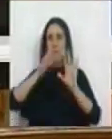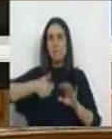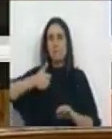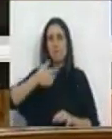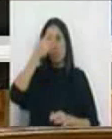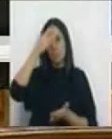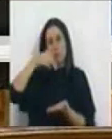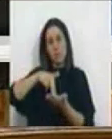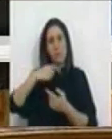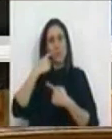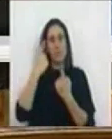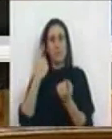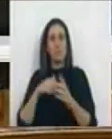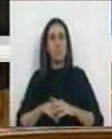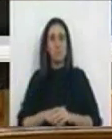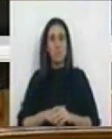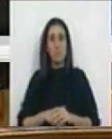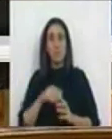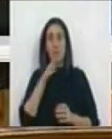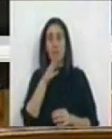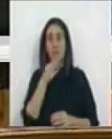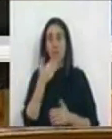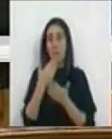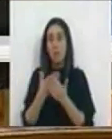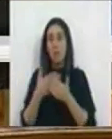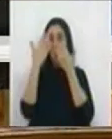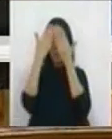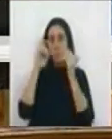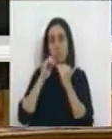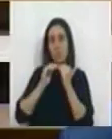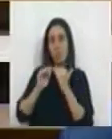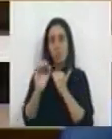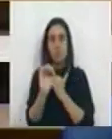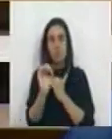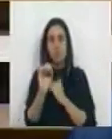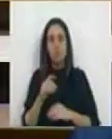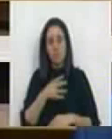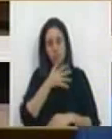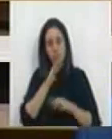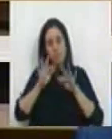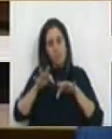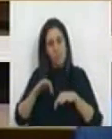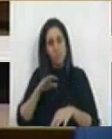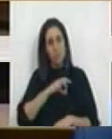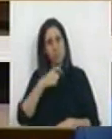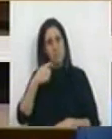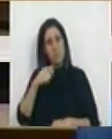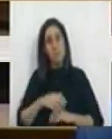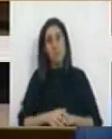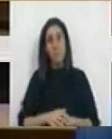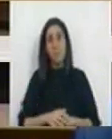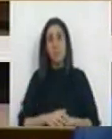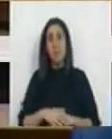posições. O que tira estabilidade à democracia é o ruído, e termino, Sr. Presidente, o que dá